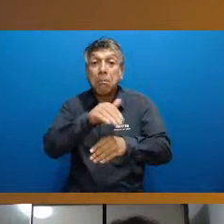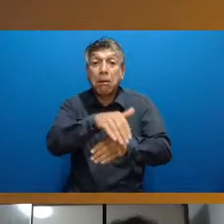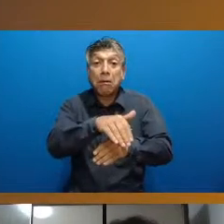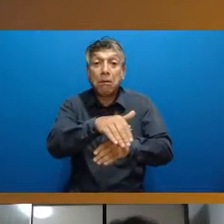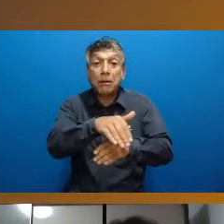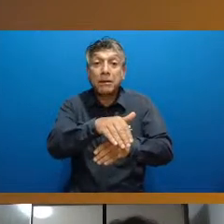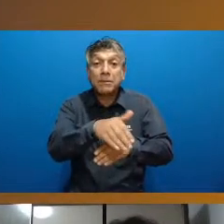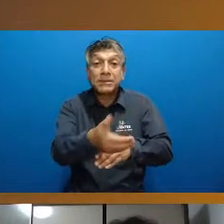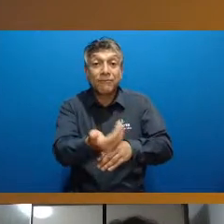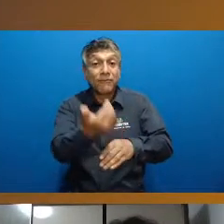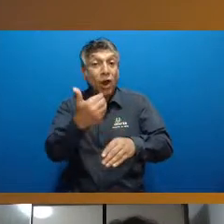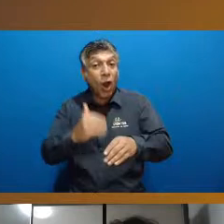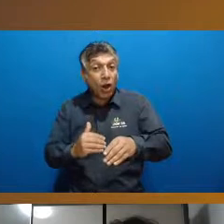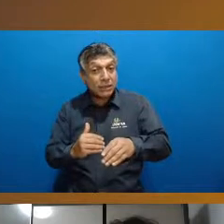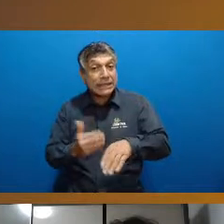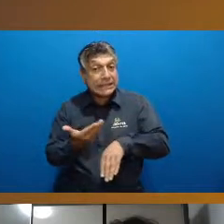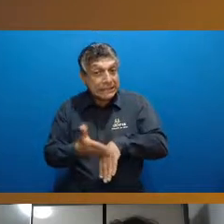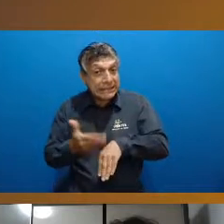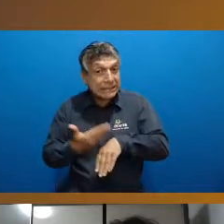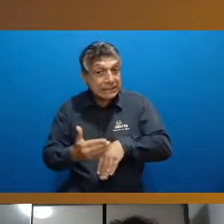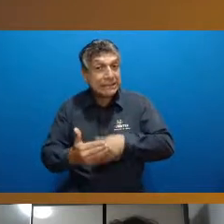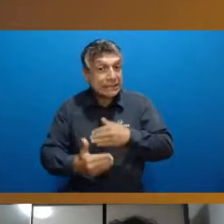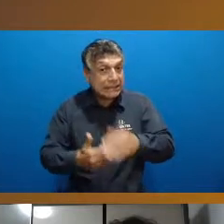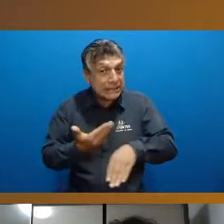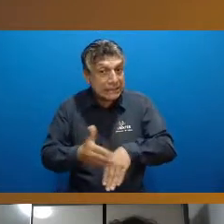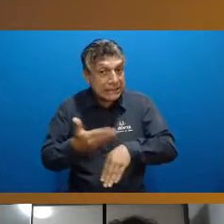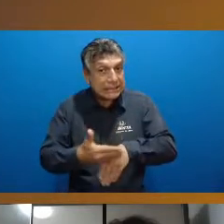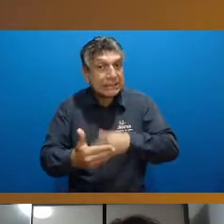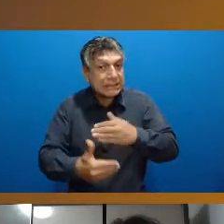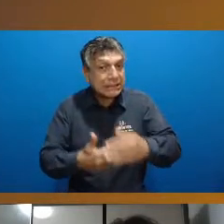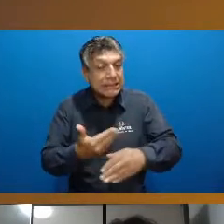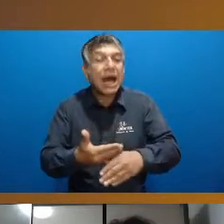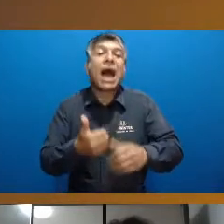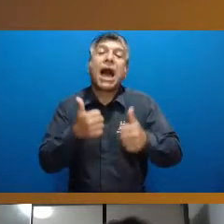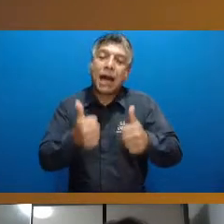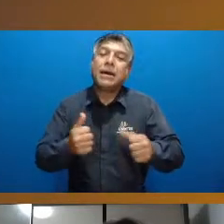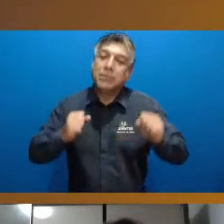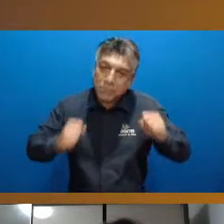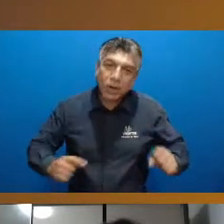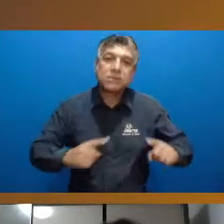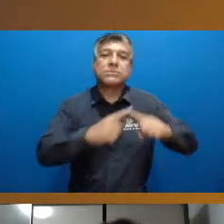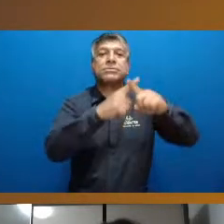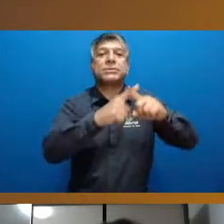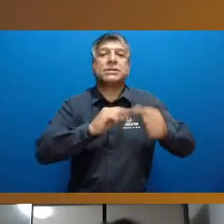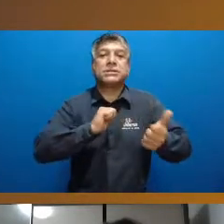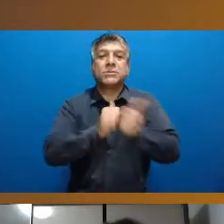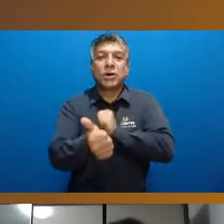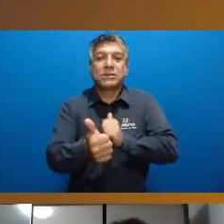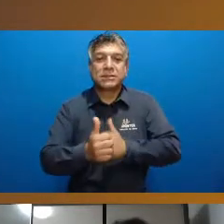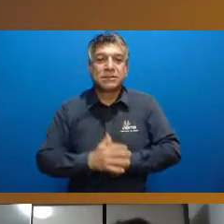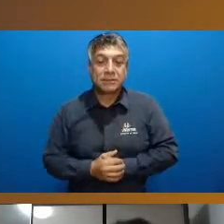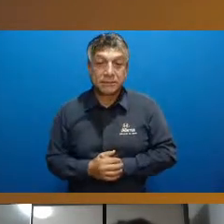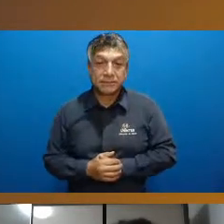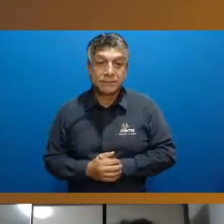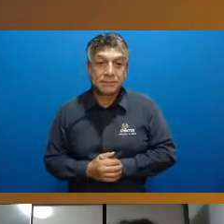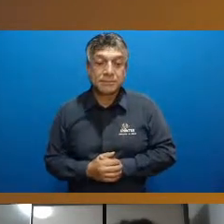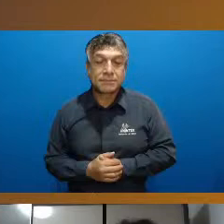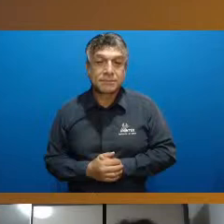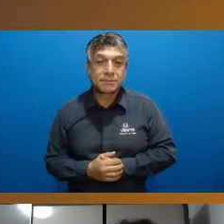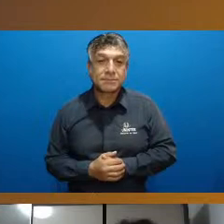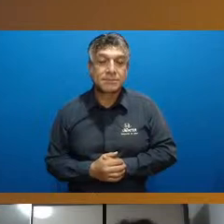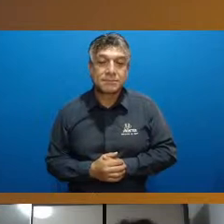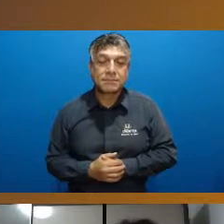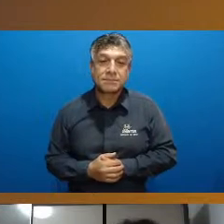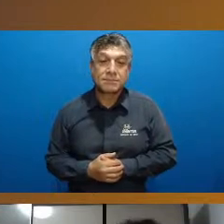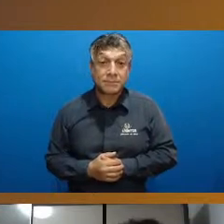primeiro melhor essas habilidades motoras pra depois conseguir inserir o esporte propriamente dito tá então